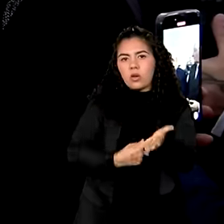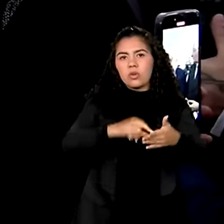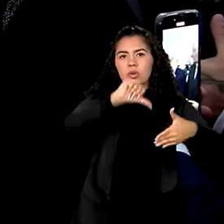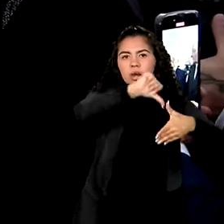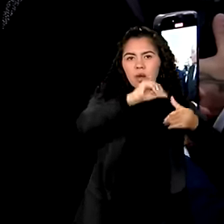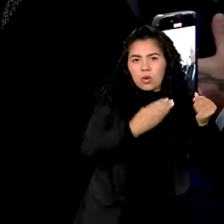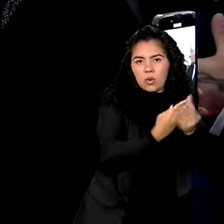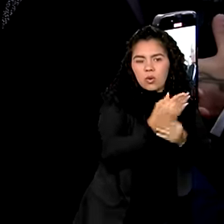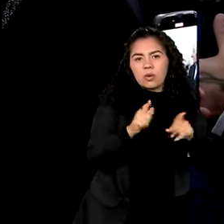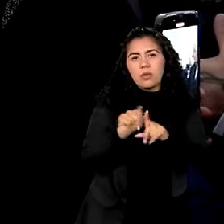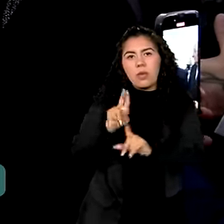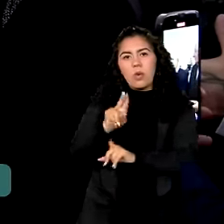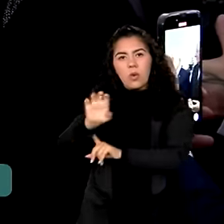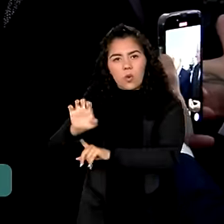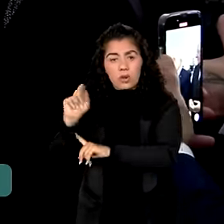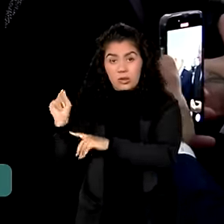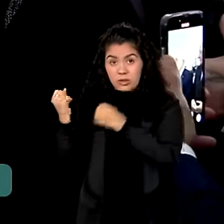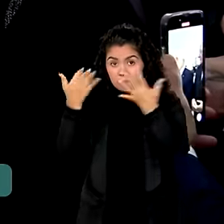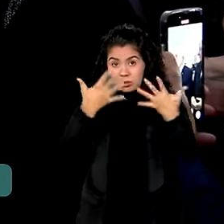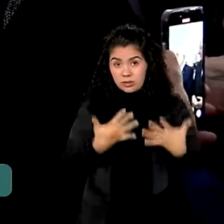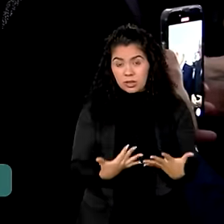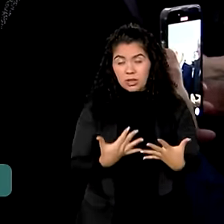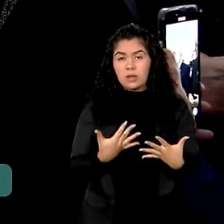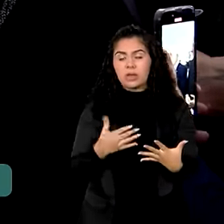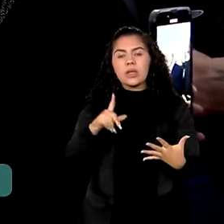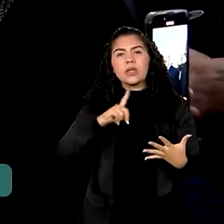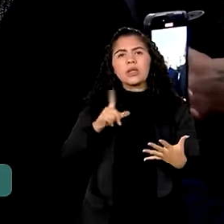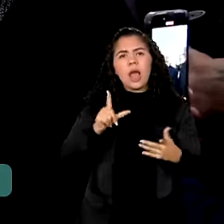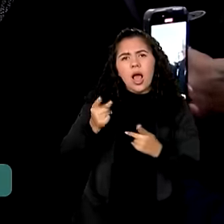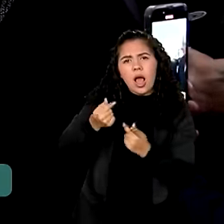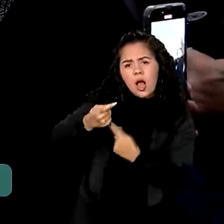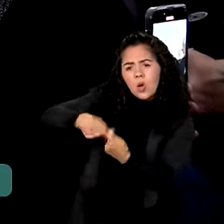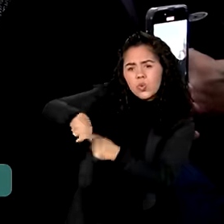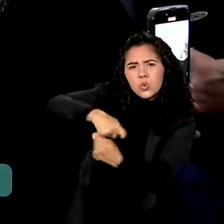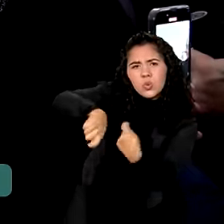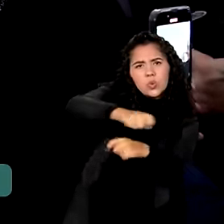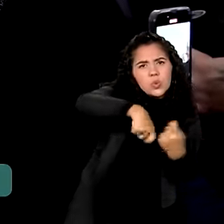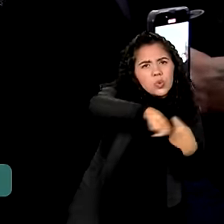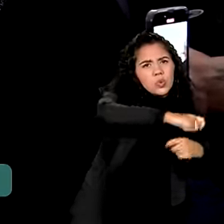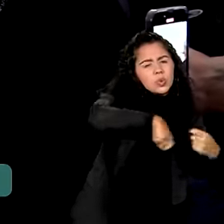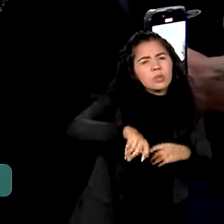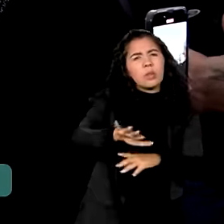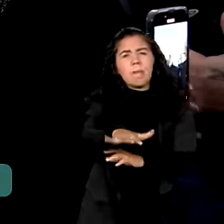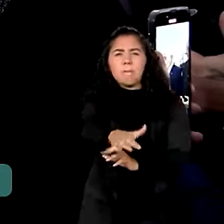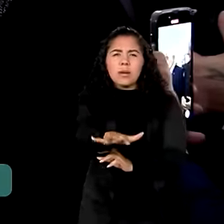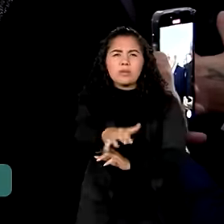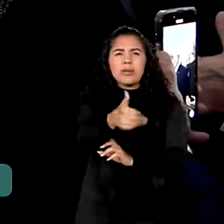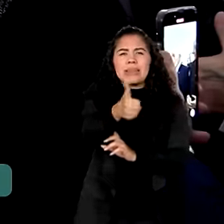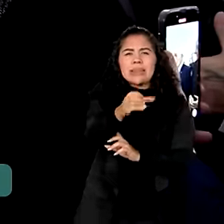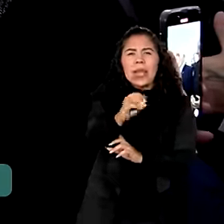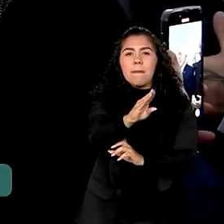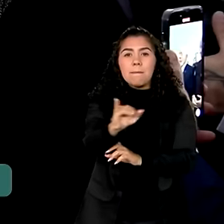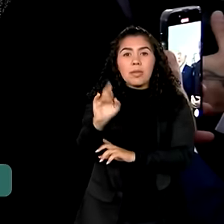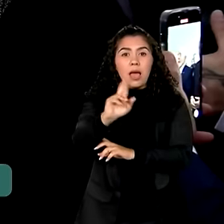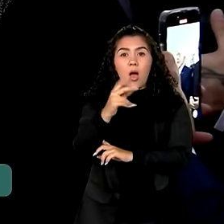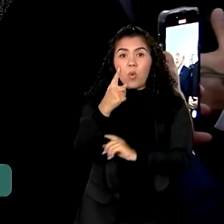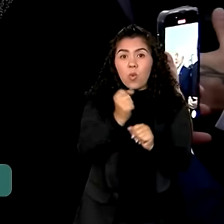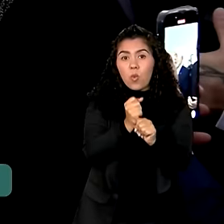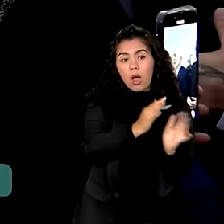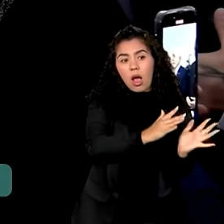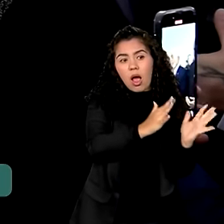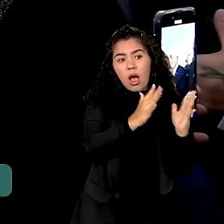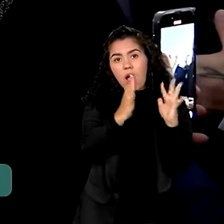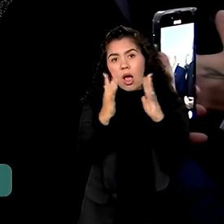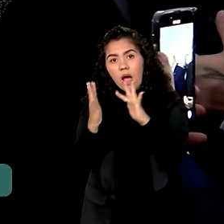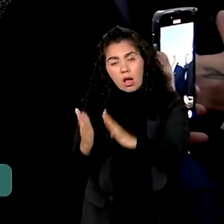Nós temos um comércio, um fluxo comercial de aproximadamente 10 bilhões por ano. Um fluxo comercial de